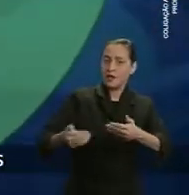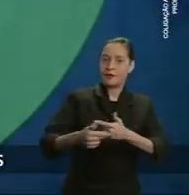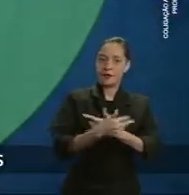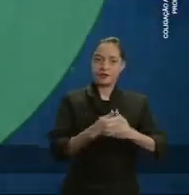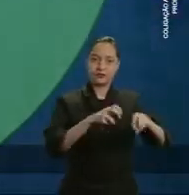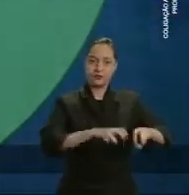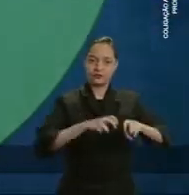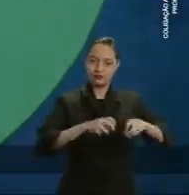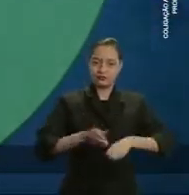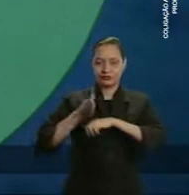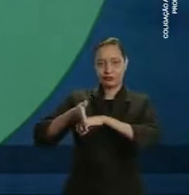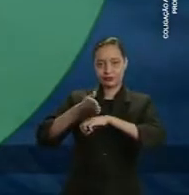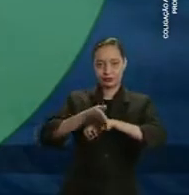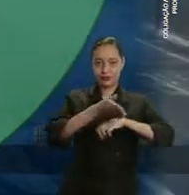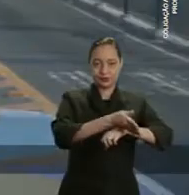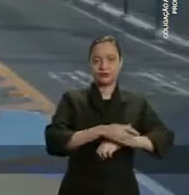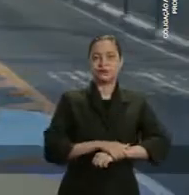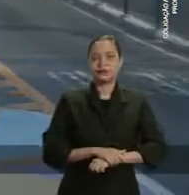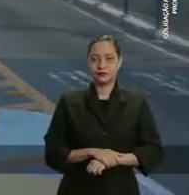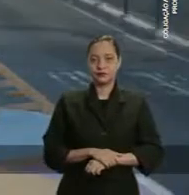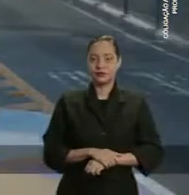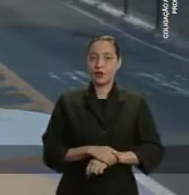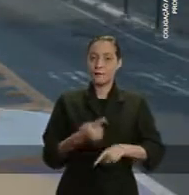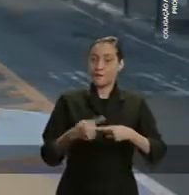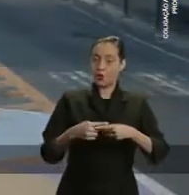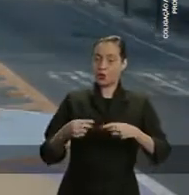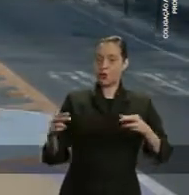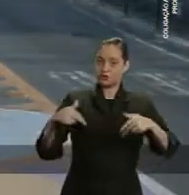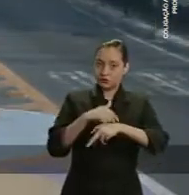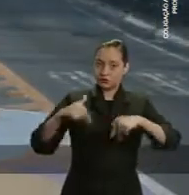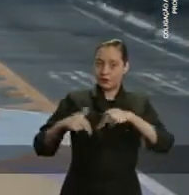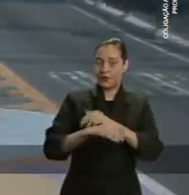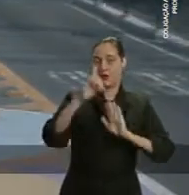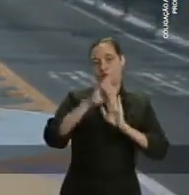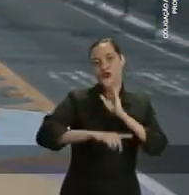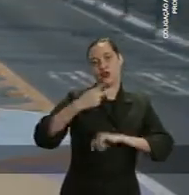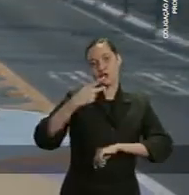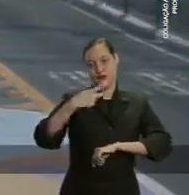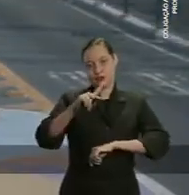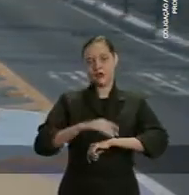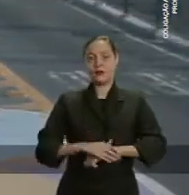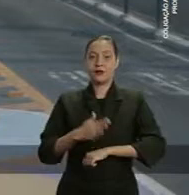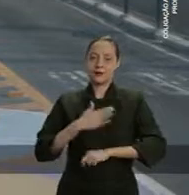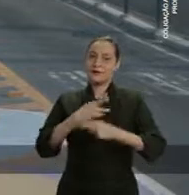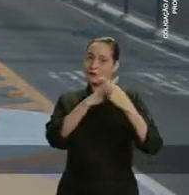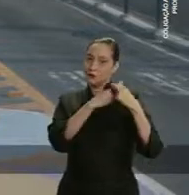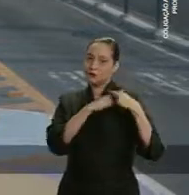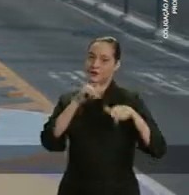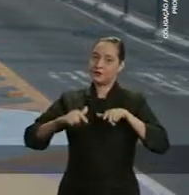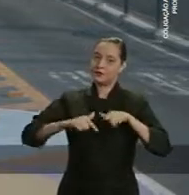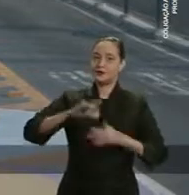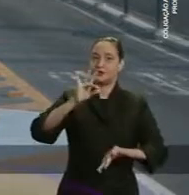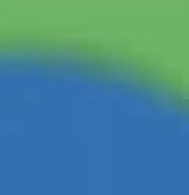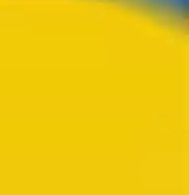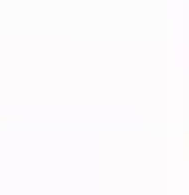produtivas do setor agro. Pois ir e vir é um direito seu e fazer acontecer é o meu